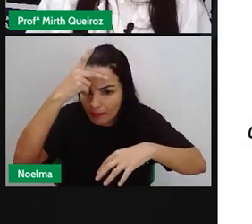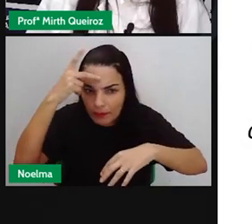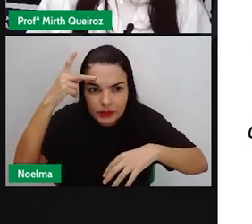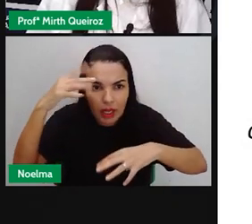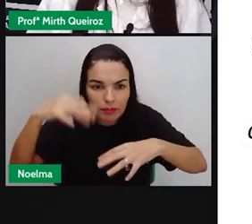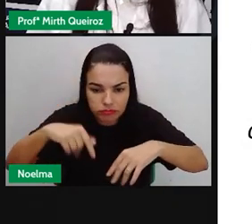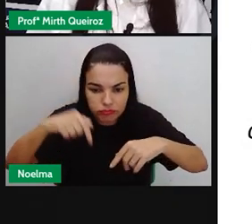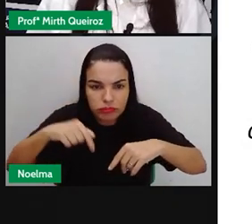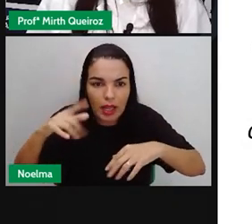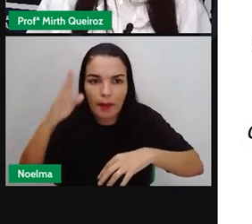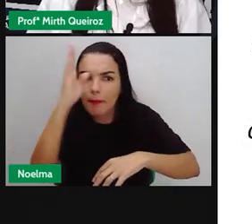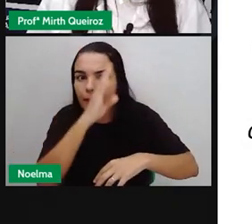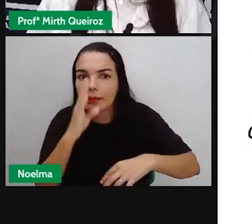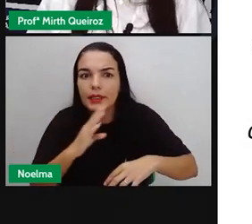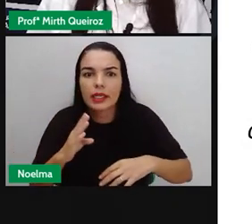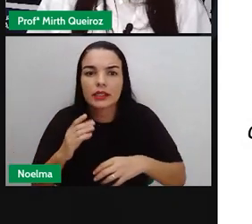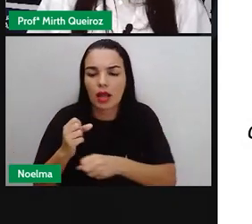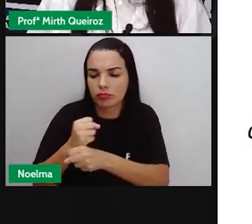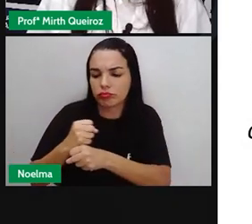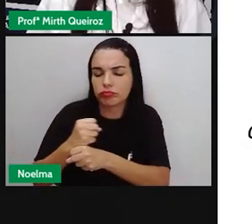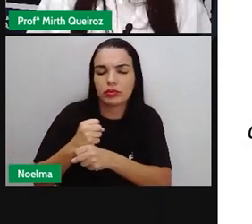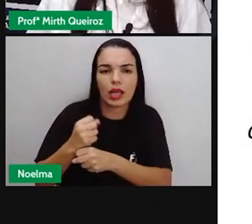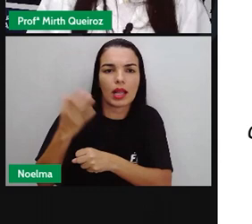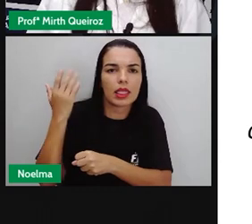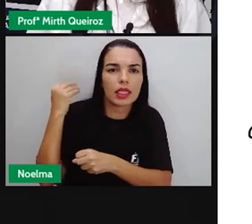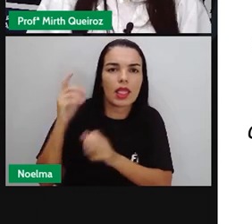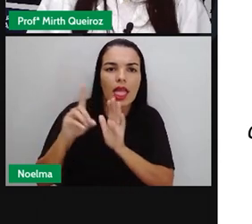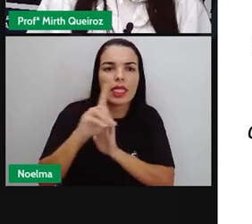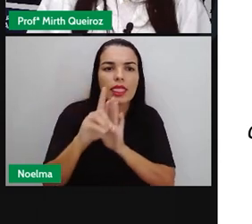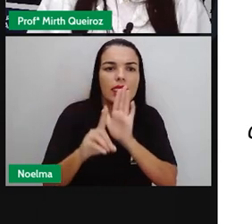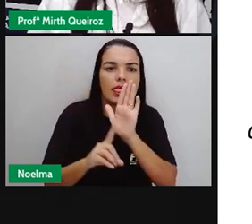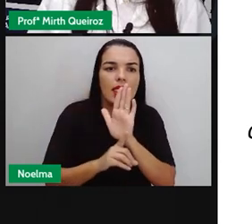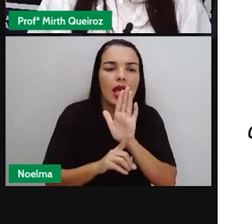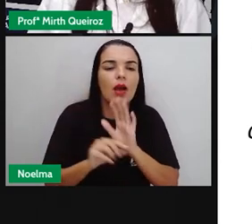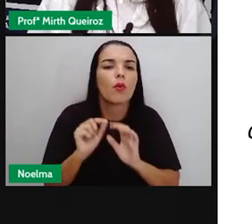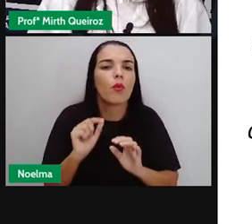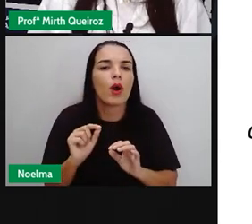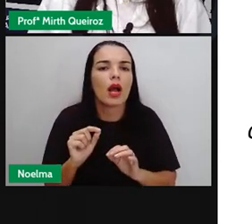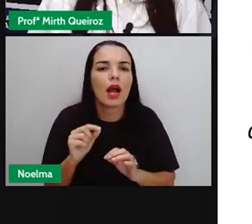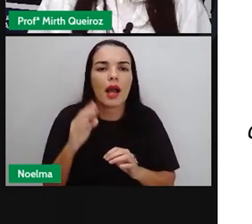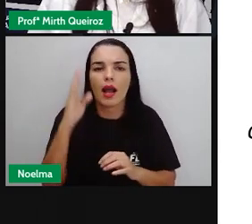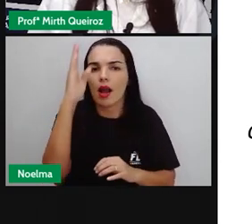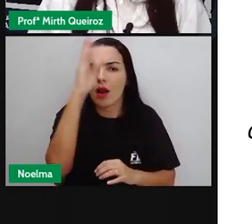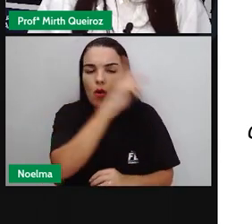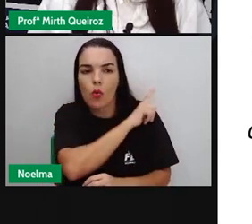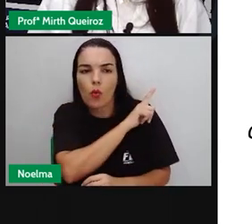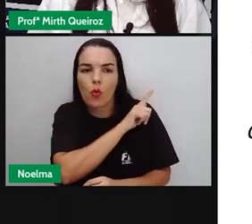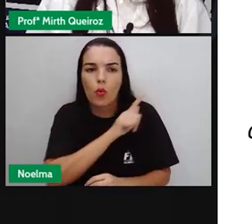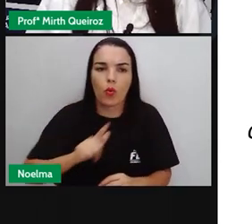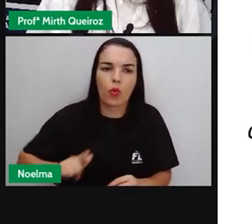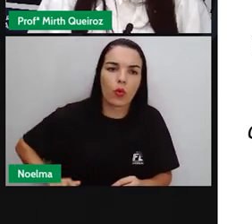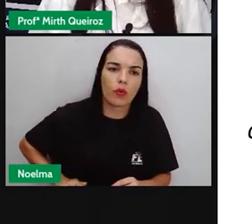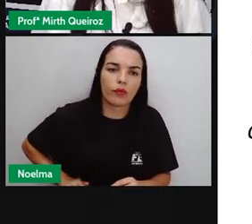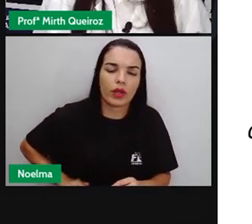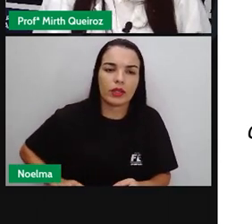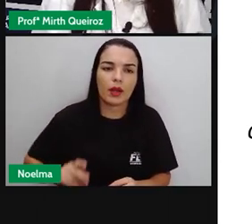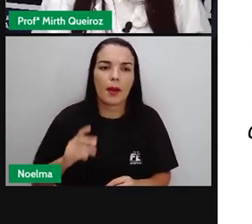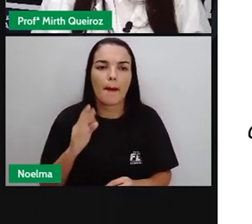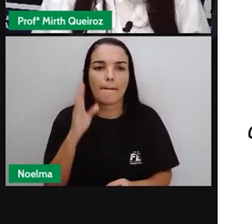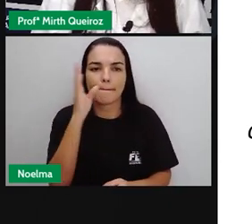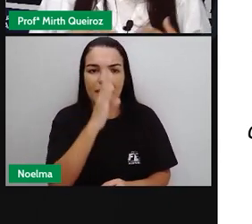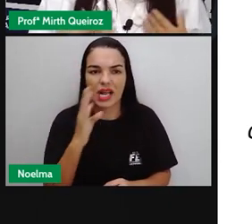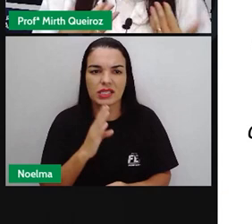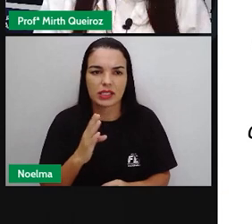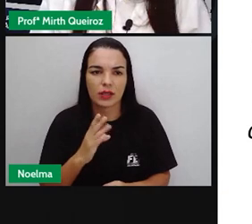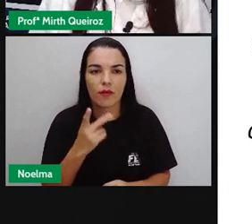Das primeiras décadas do século XX, os governos brasileiros passaram a dificultar a vinda de imigrantes, porque antes se